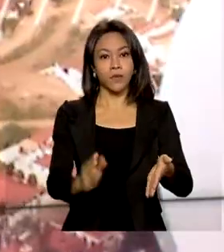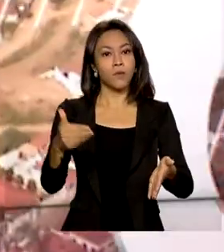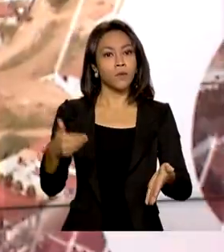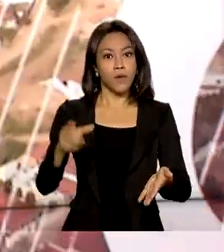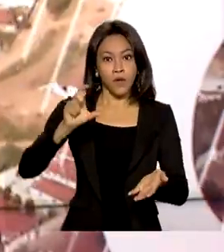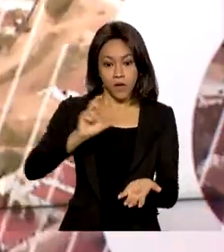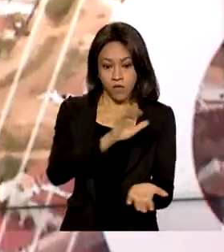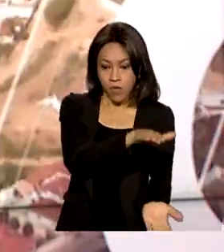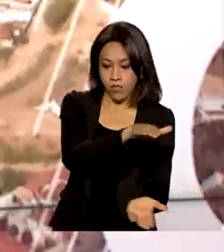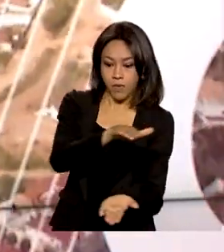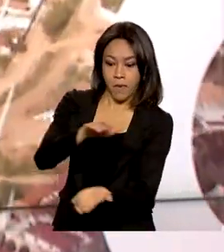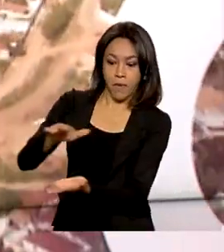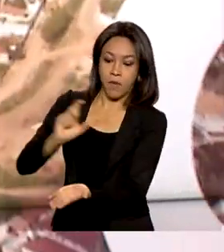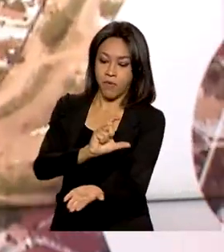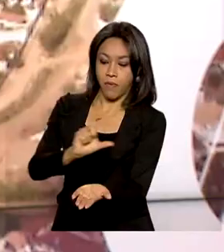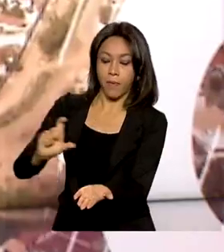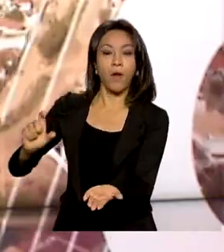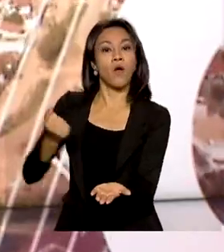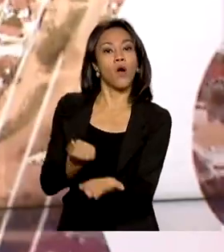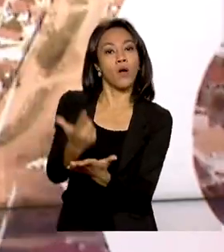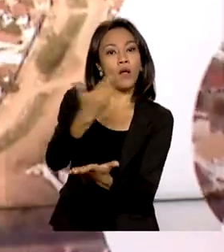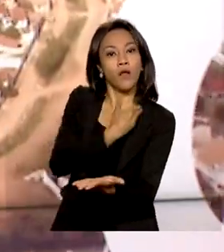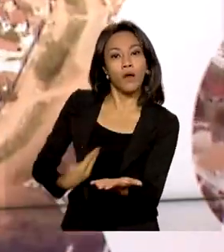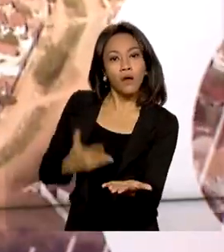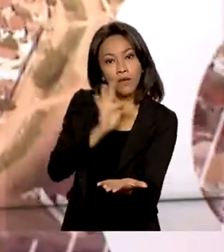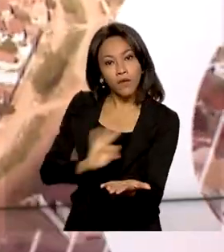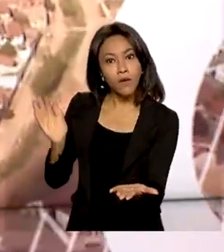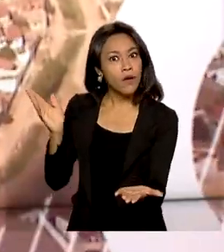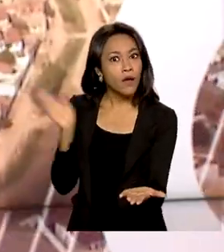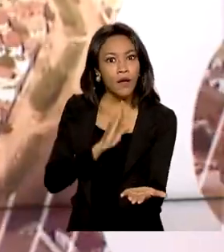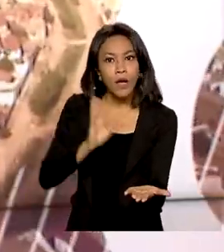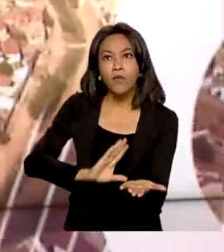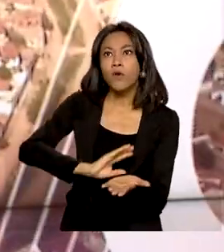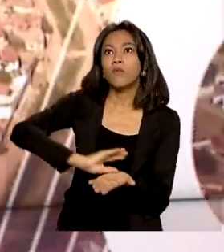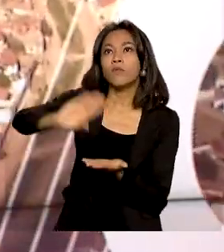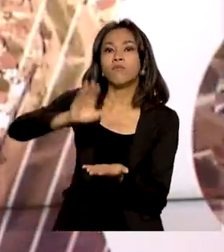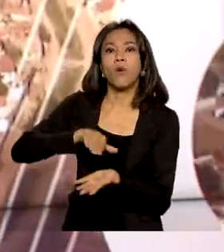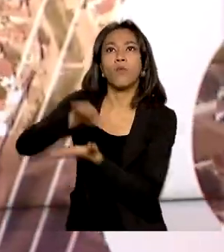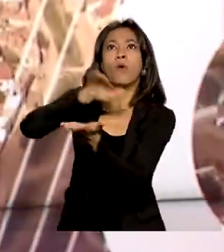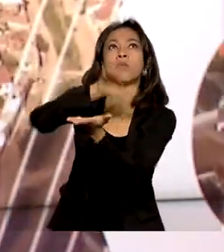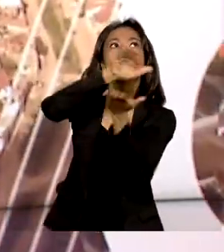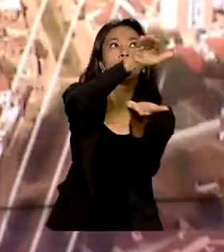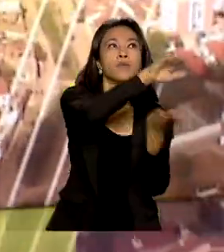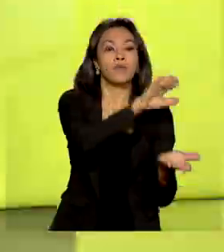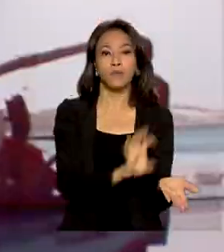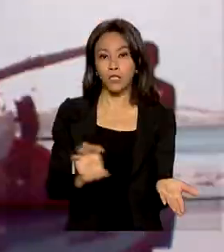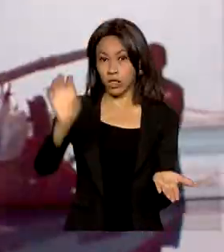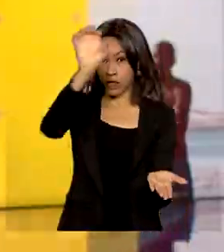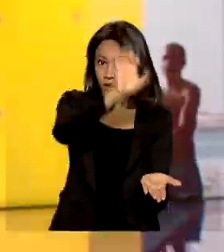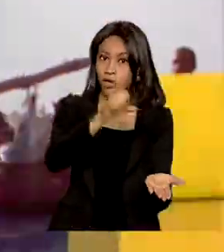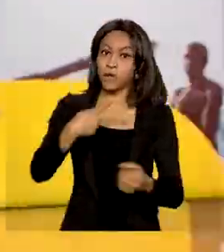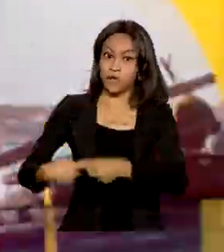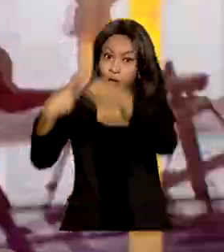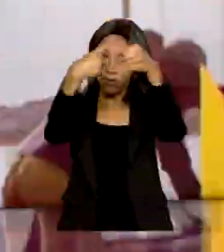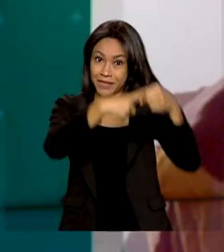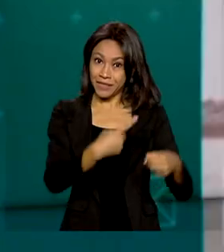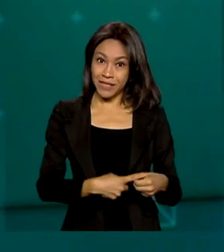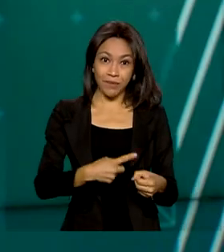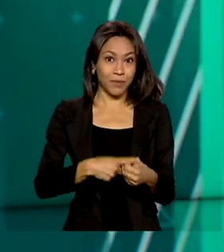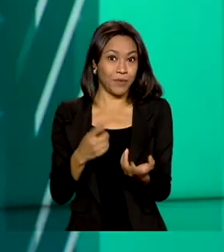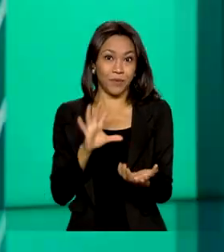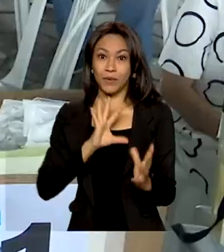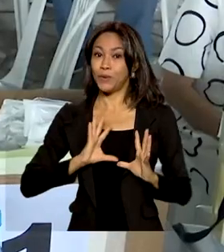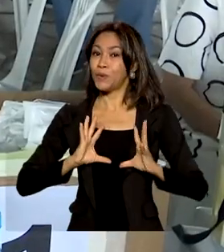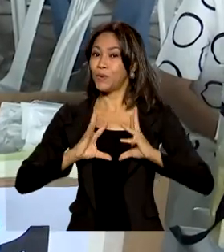os imunizantes comprados pelo governo federal foram imediatamente distribuídos para estados e municípios dos quatro cantos do